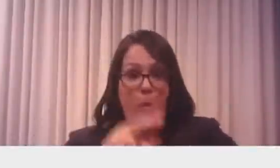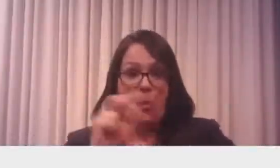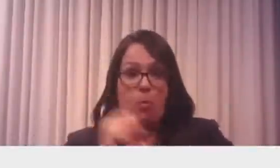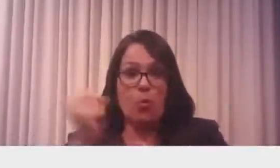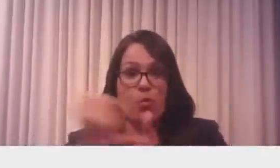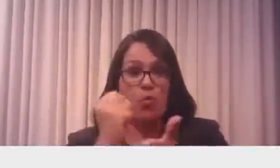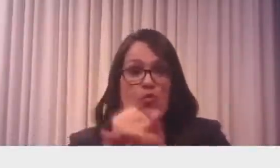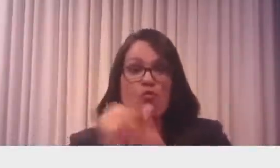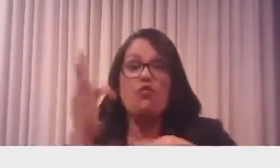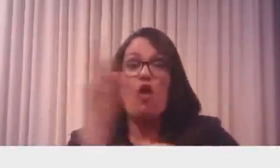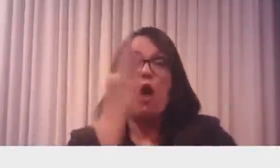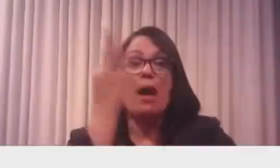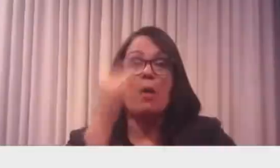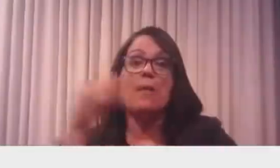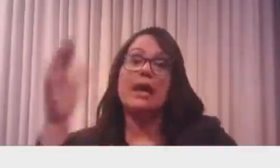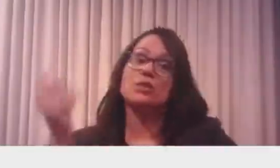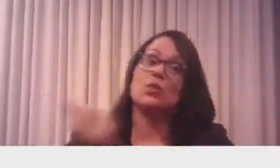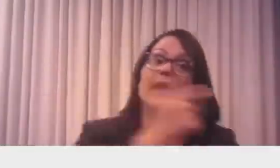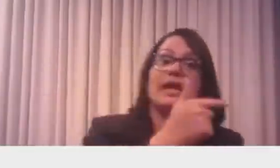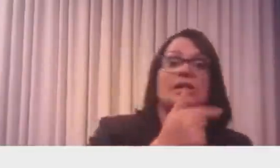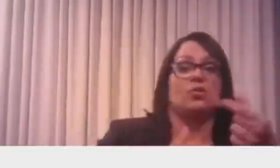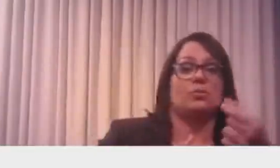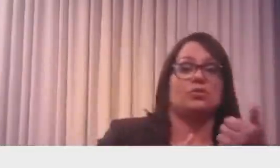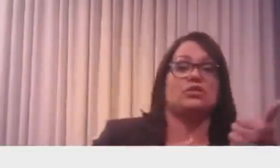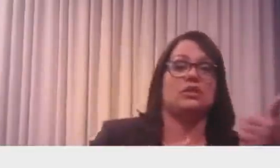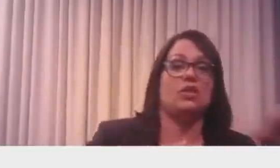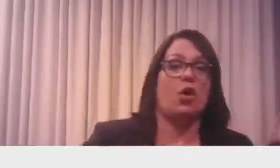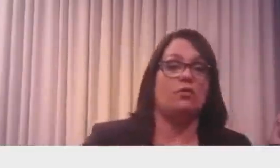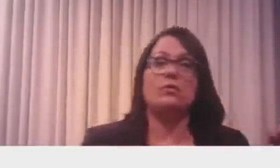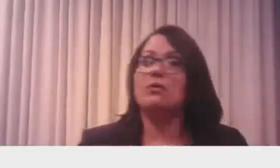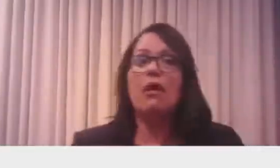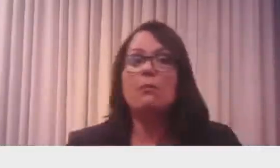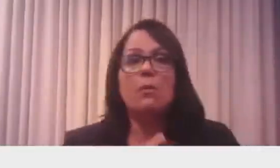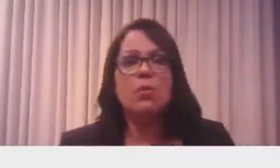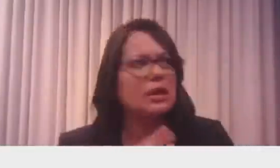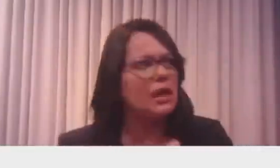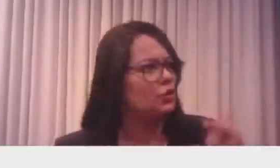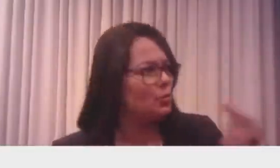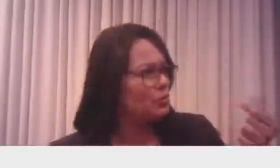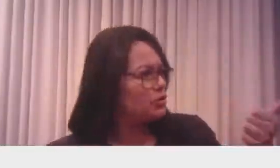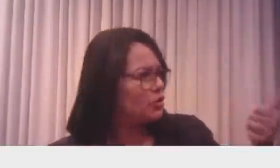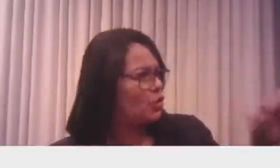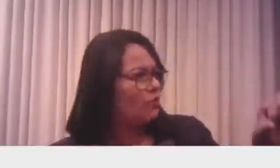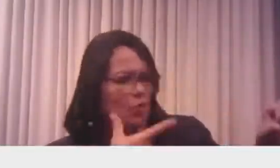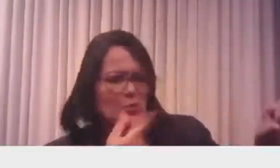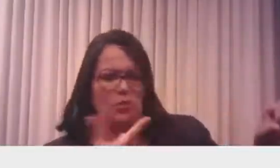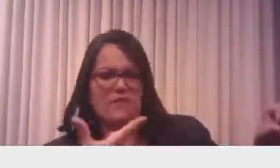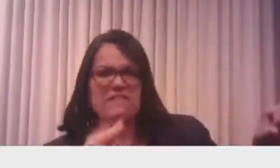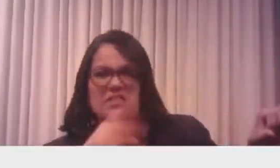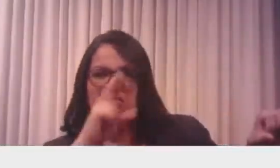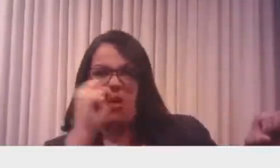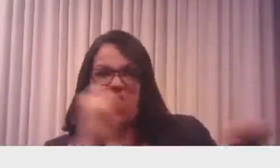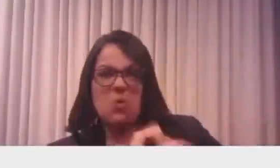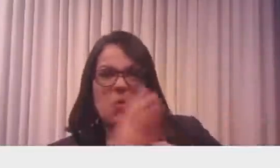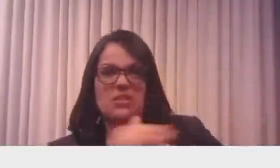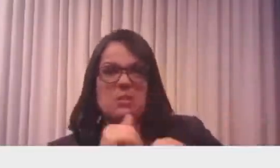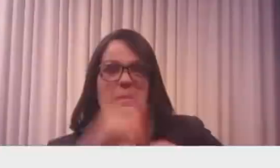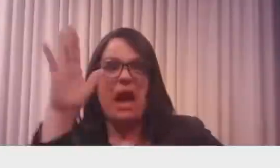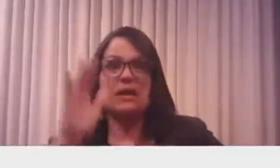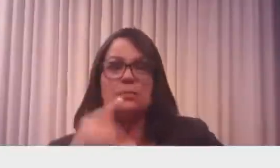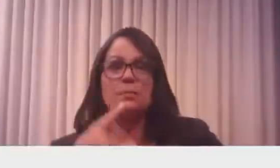como é que o emprego subiu? É a questão de metodologia. Os 38 milhões de